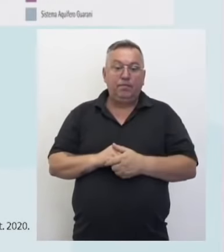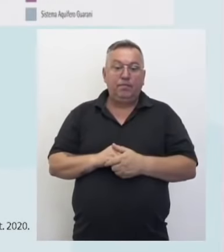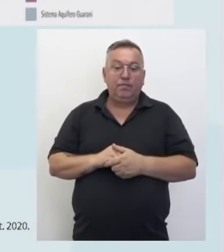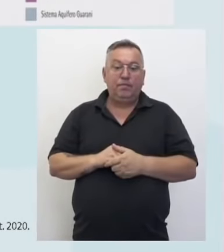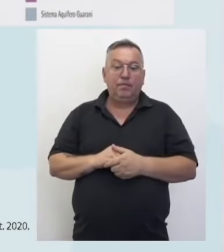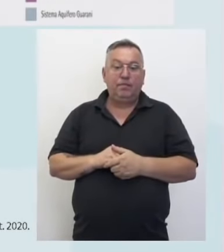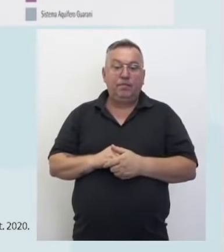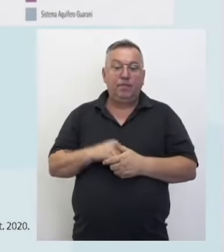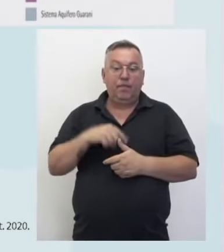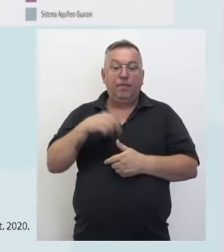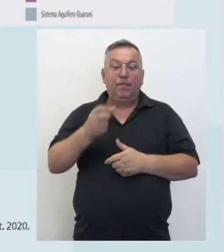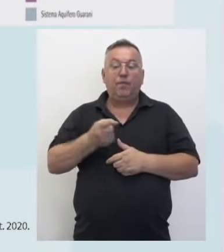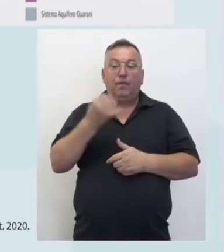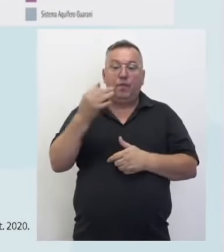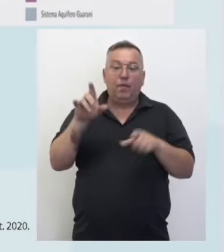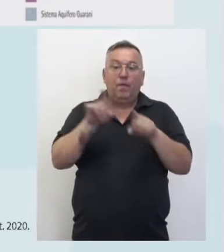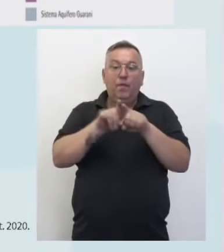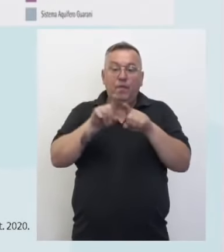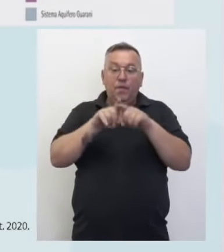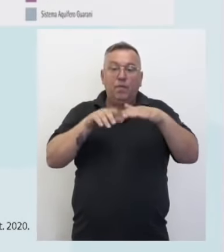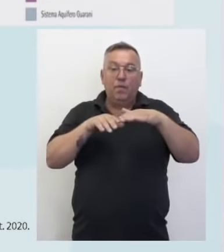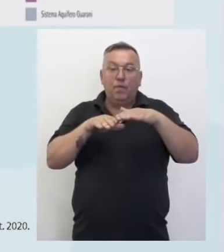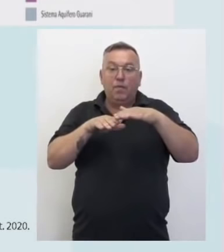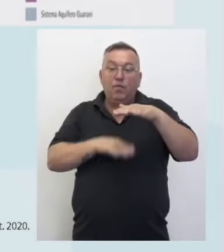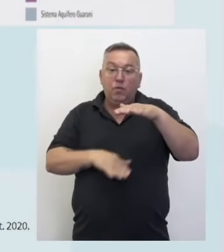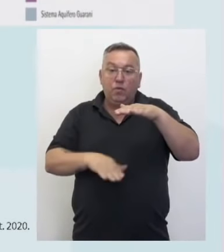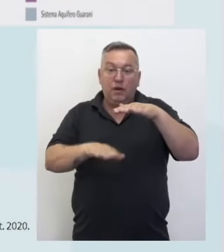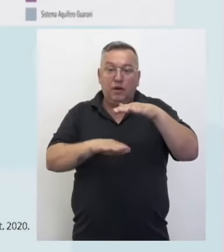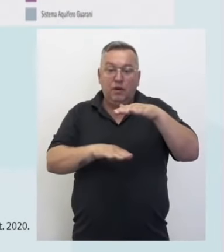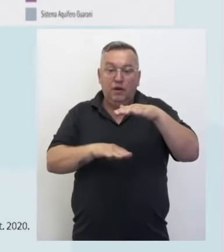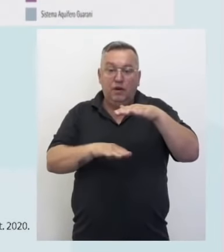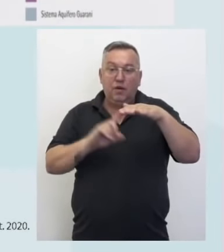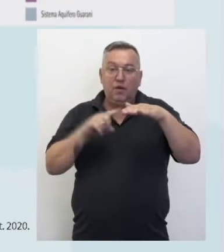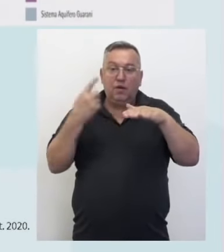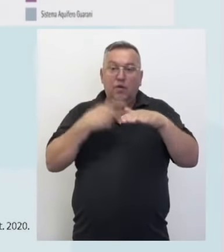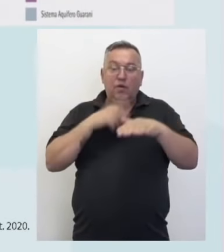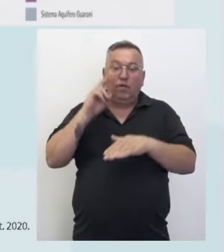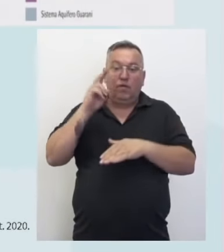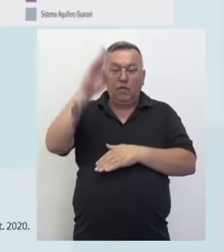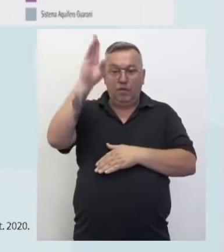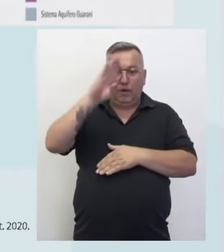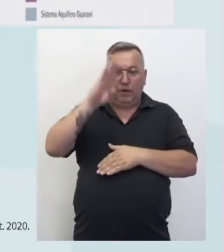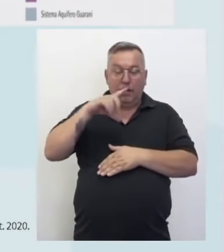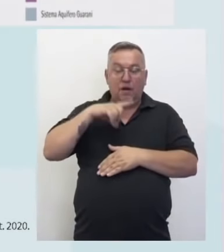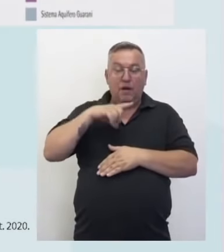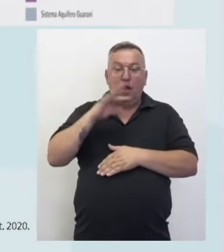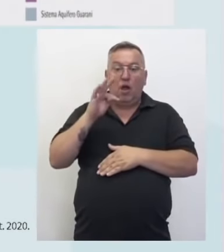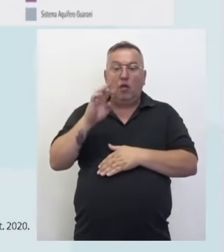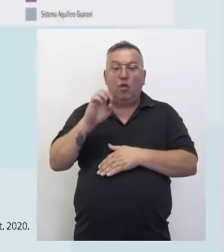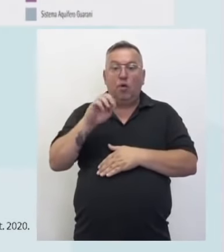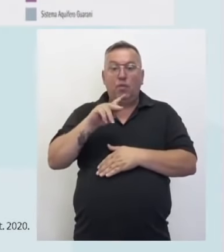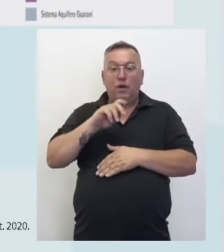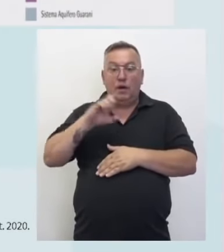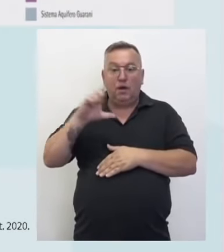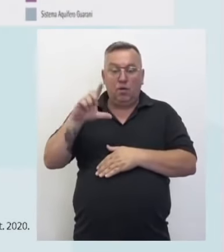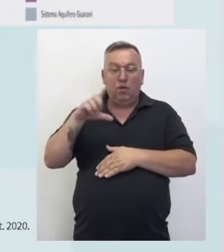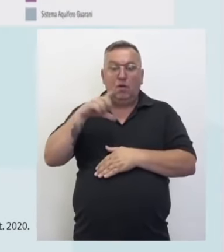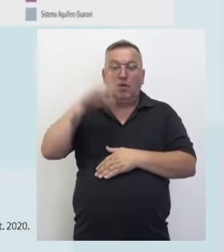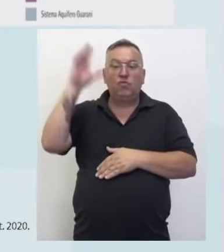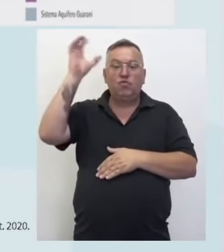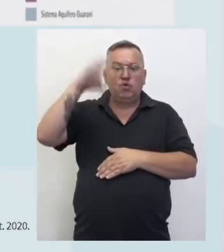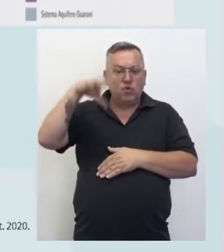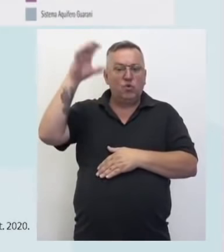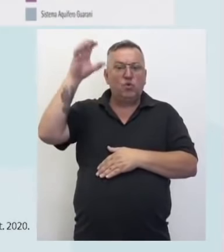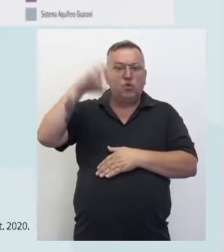em quantidade também na parte subterrânea. Como é um país tropical, tem chuvas